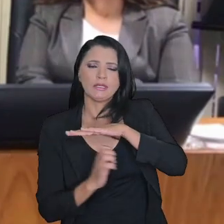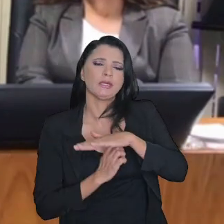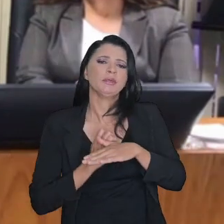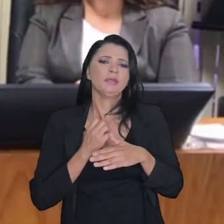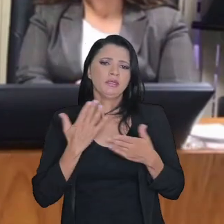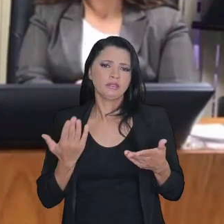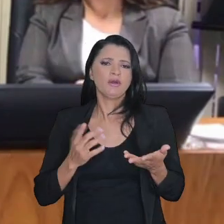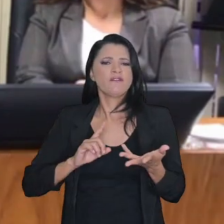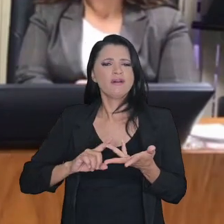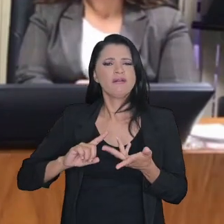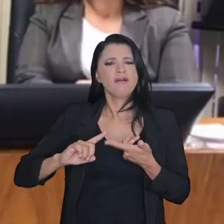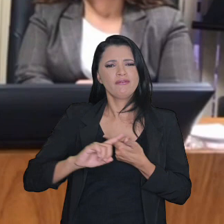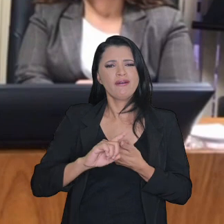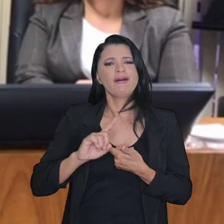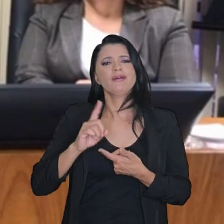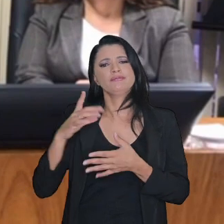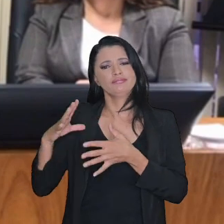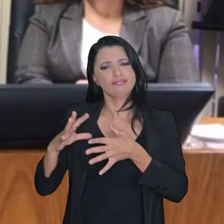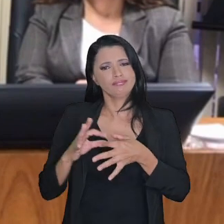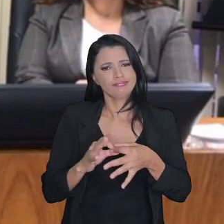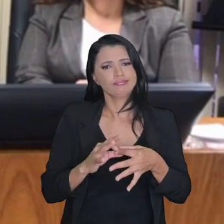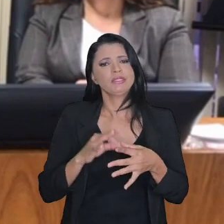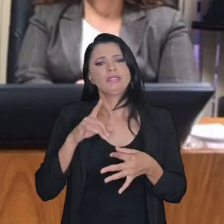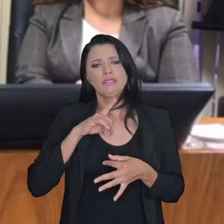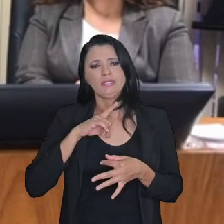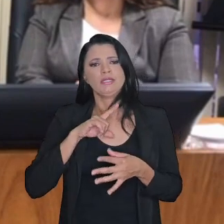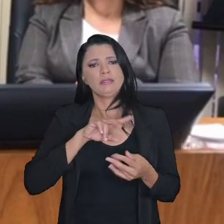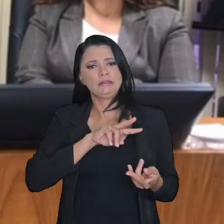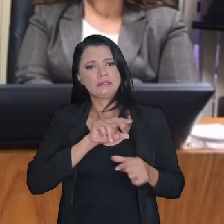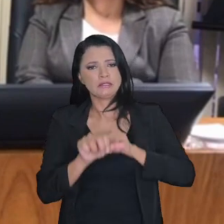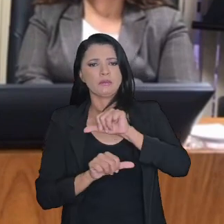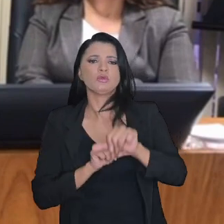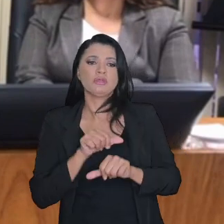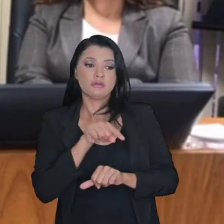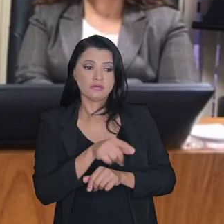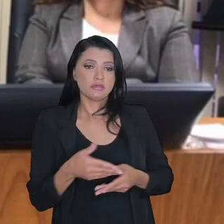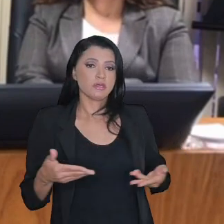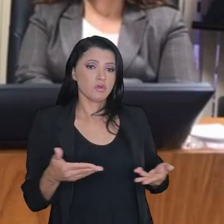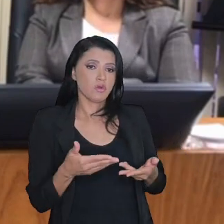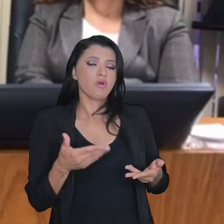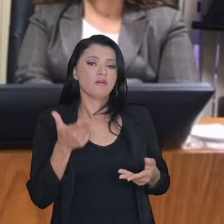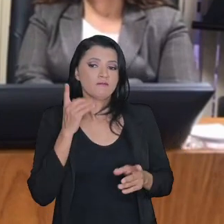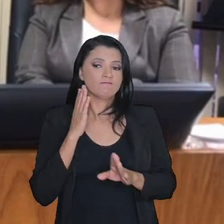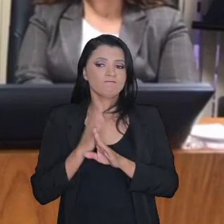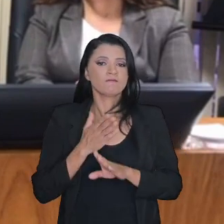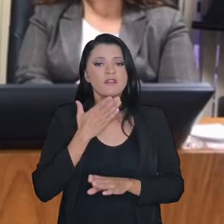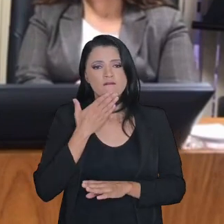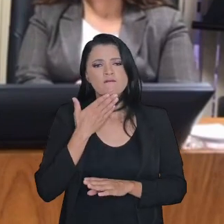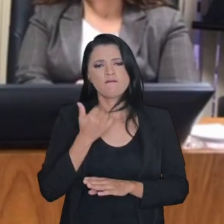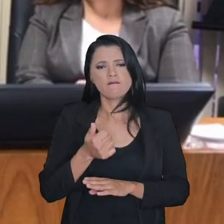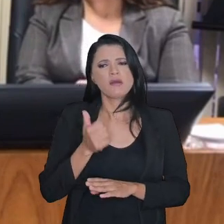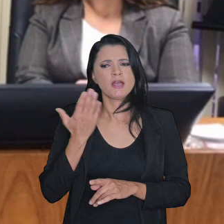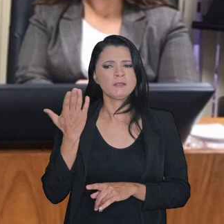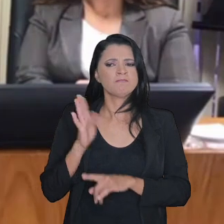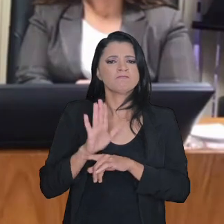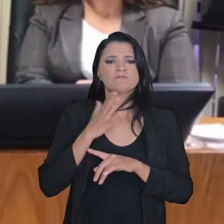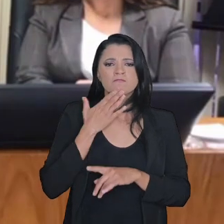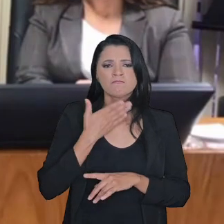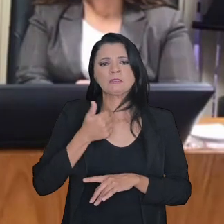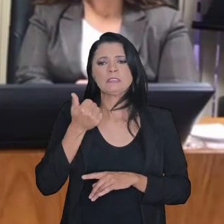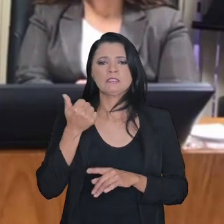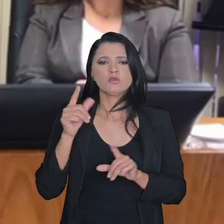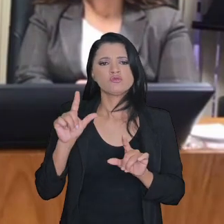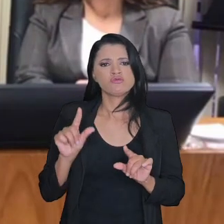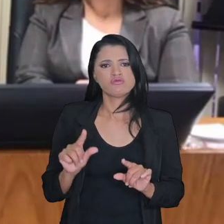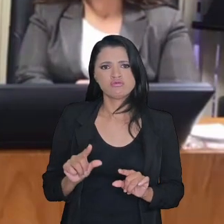aqui que a transação vem ao encontro dessa dessa gama de soluções